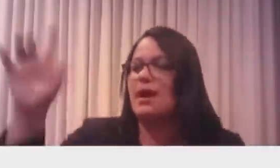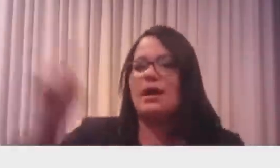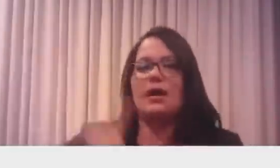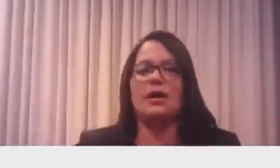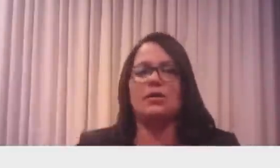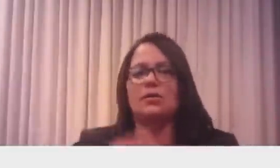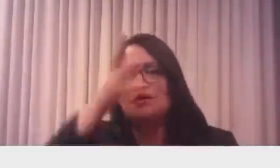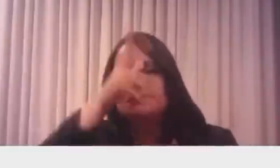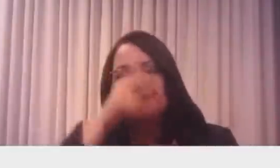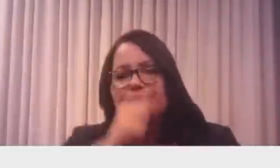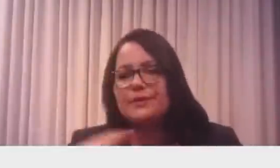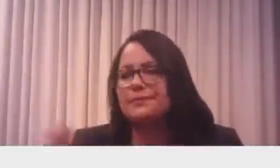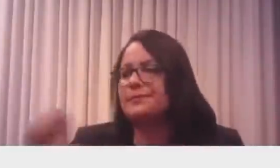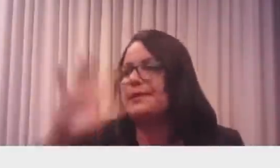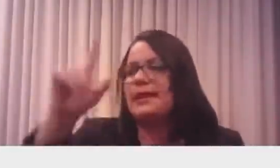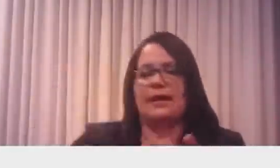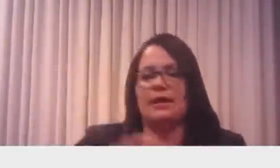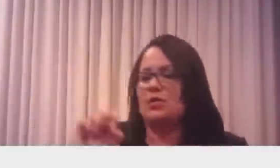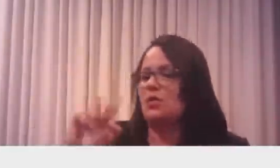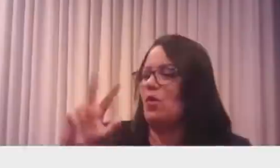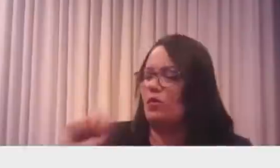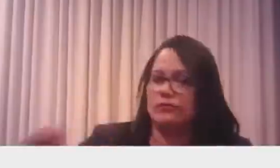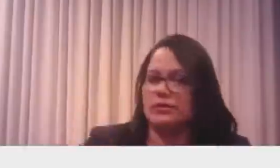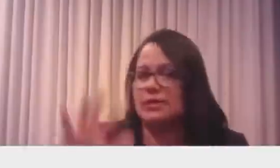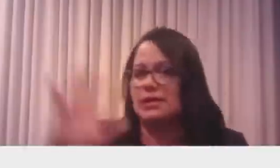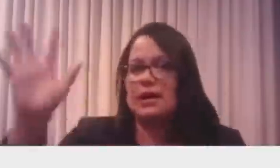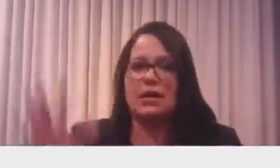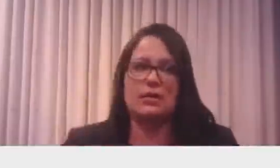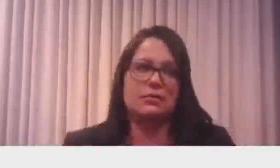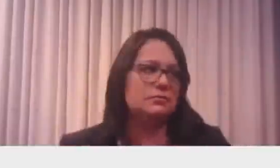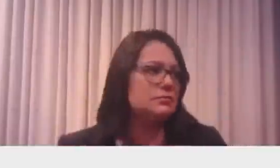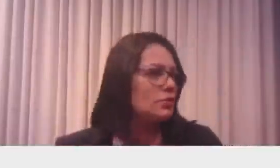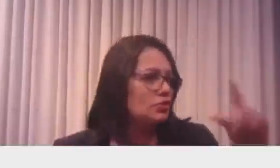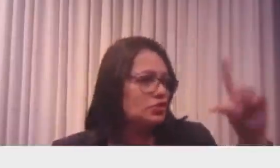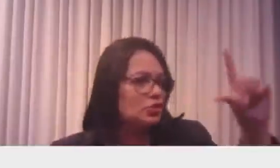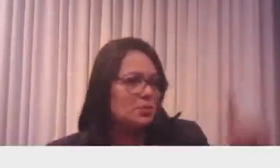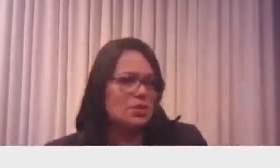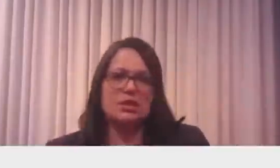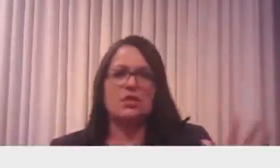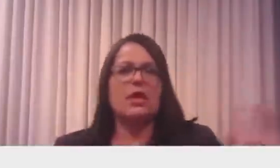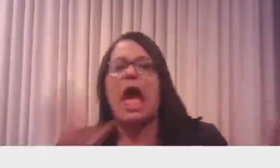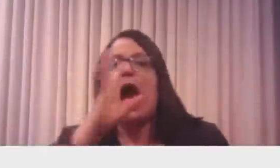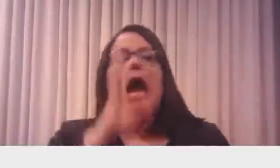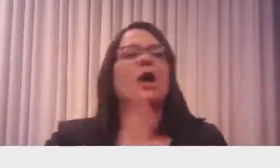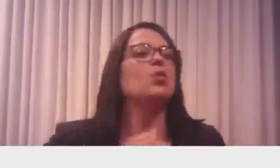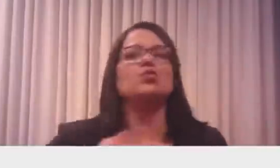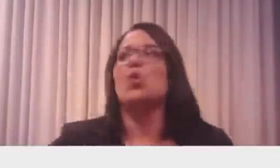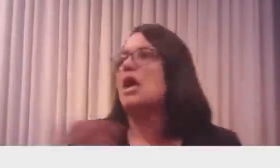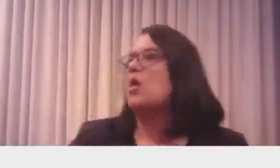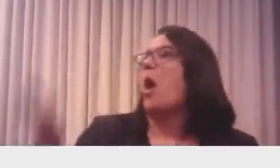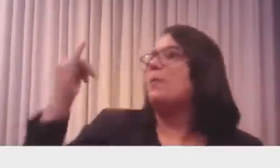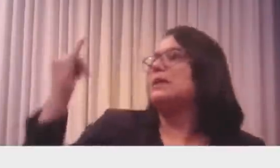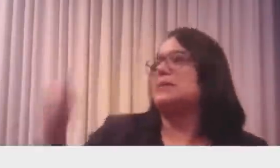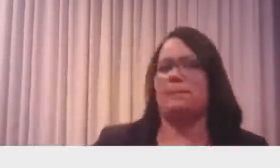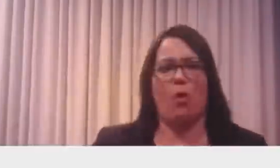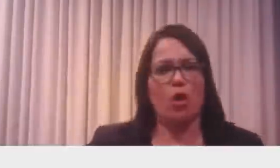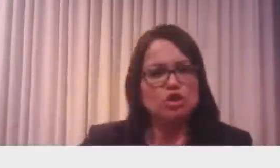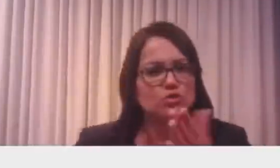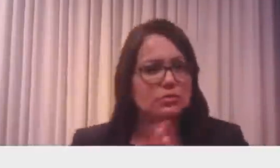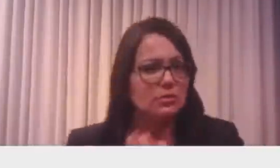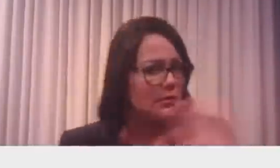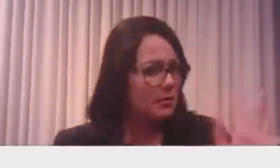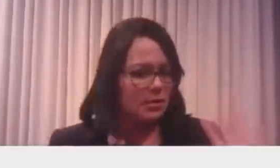porco, etc. Então, aí nós estamos dando com uma mão e tirando com outra. Não é me acusar, está aumentando o imposto. A nossa política é não aumentar o imposto.